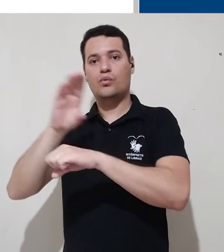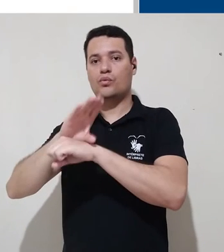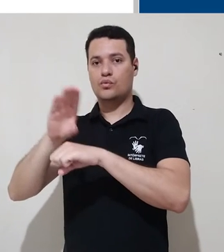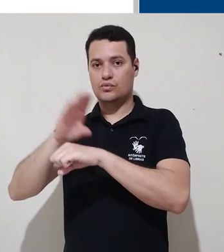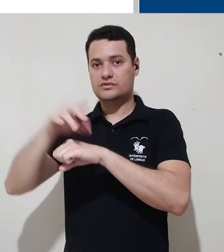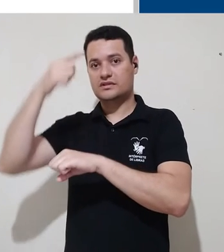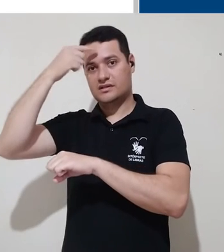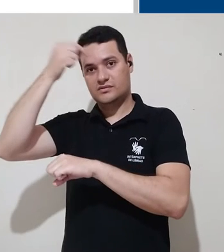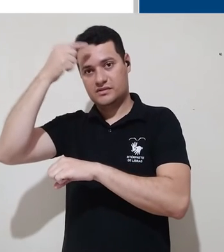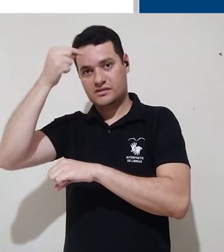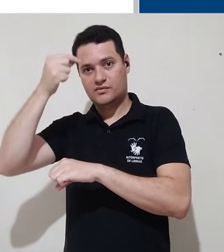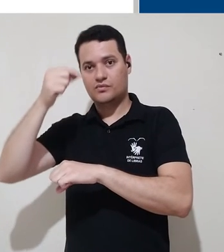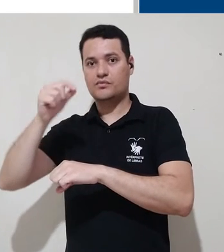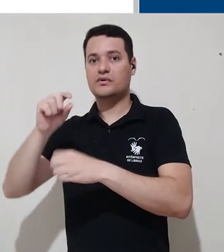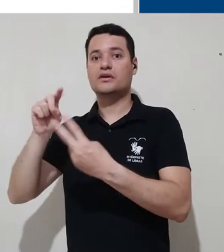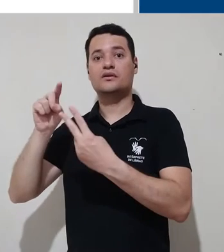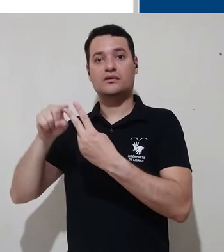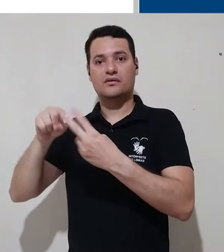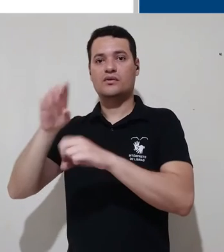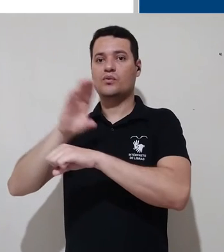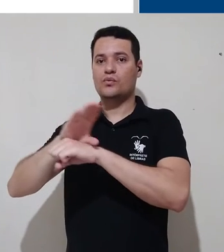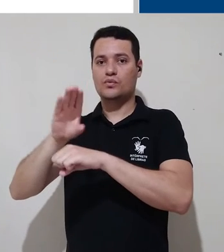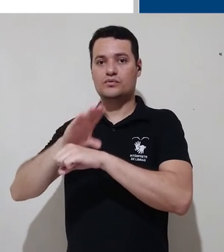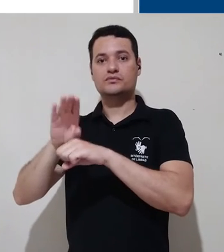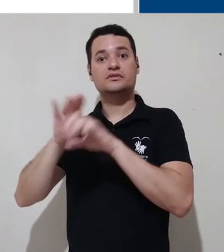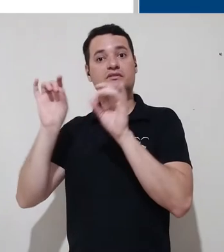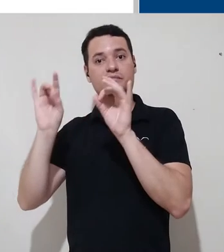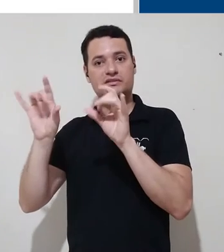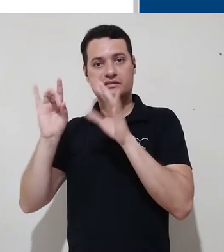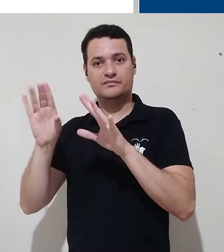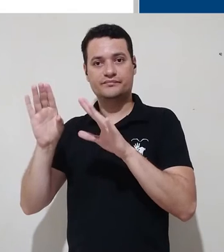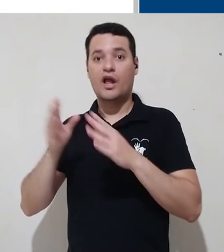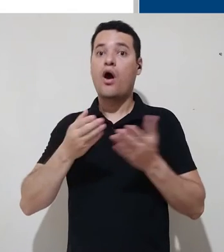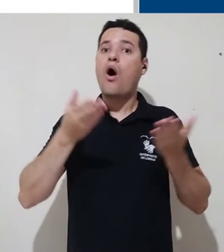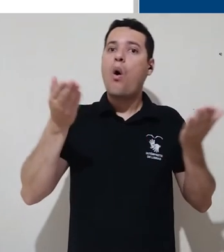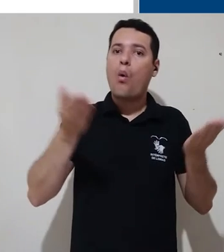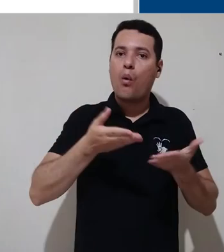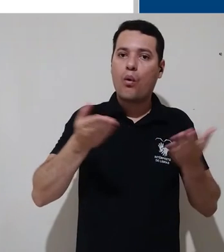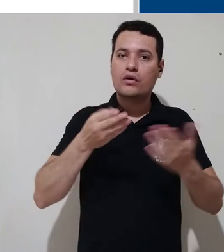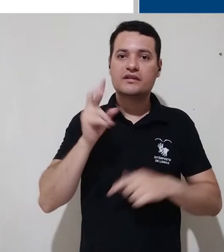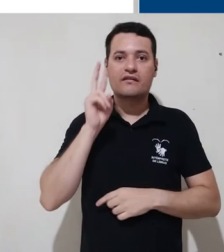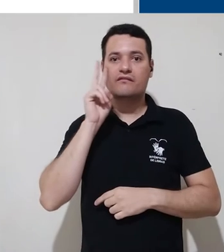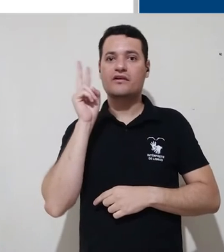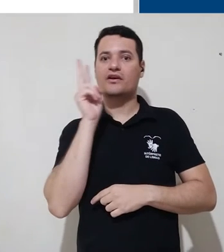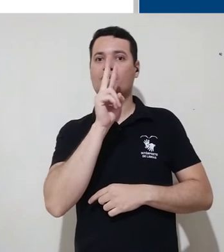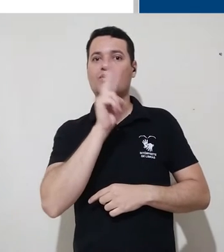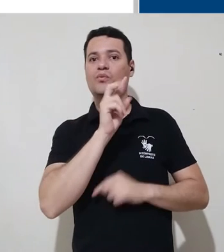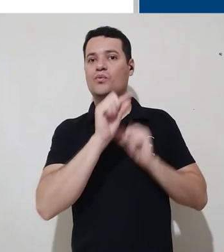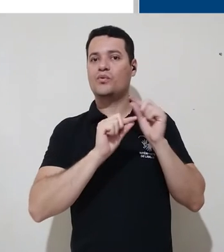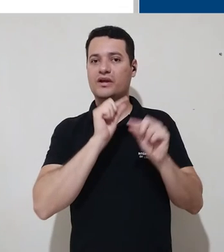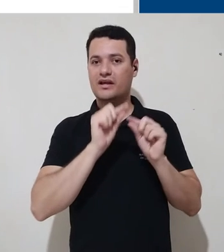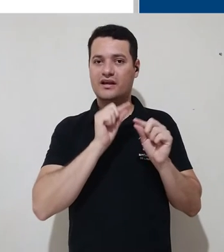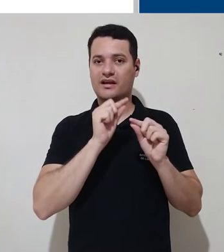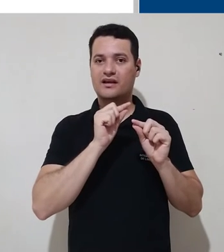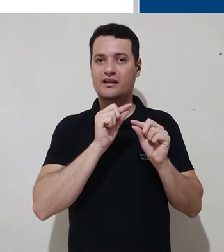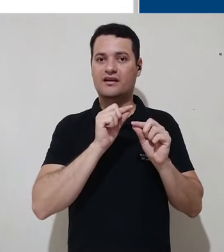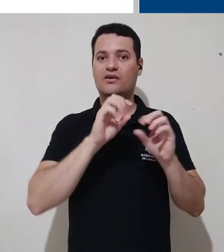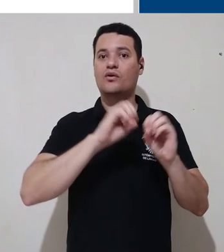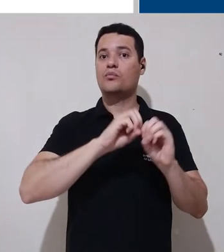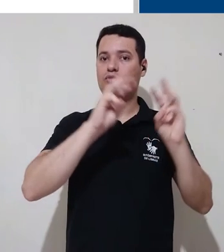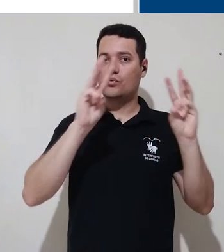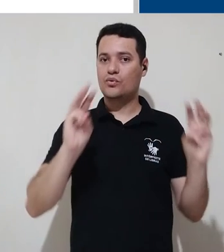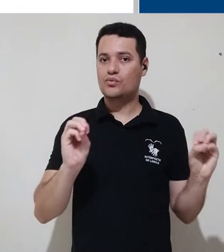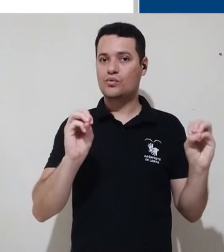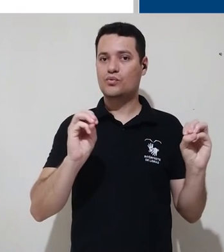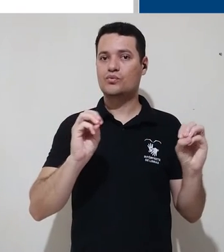para os cursos de especialização. Hoje, nós estamos vendo a tela inicial do Moodle da plataforma de